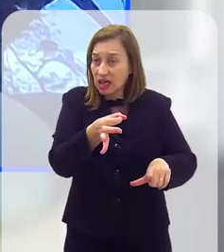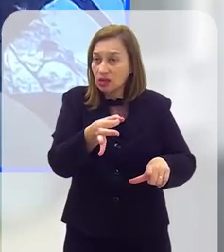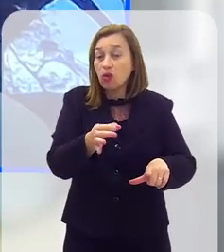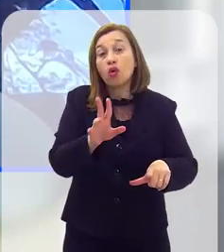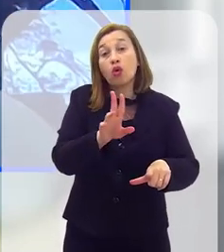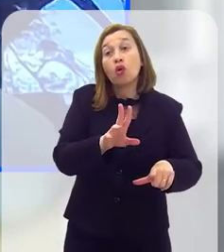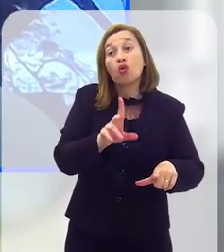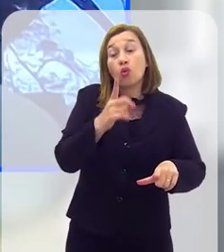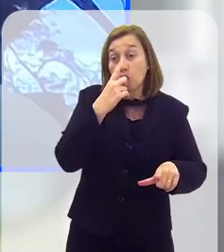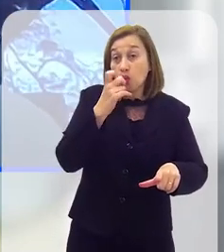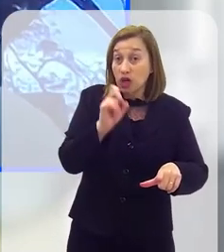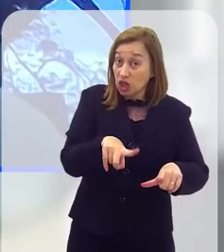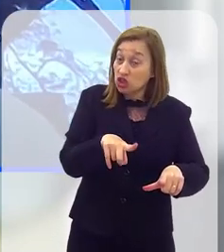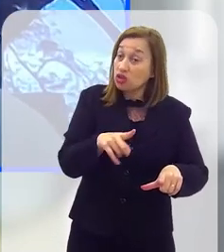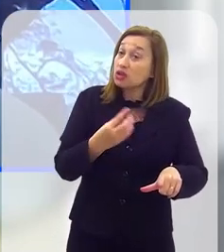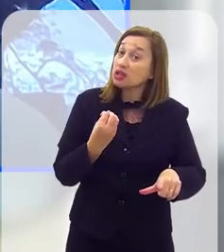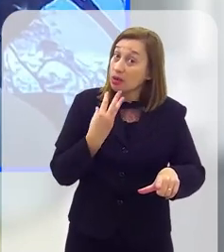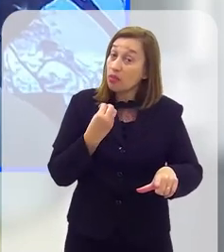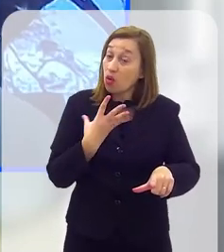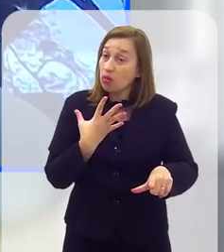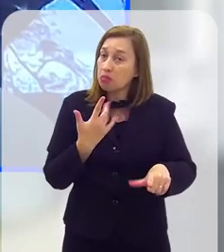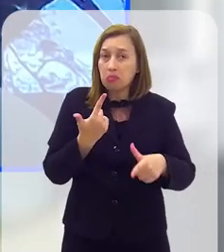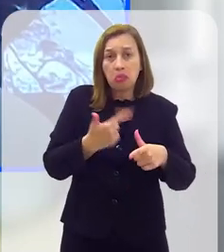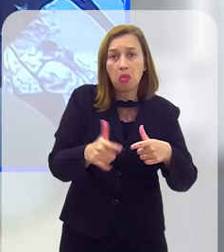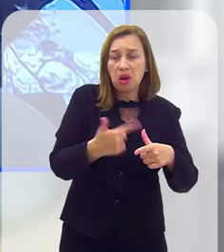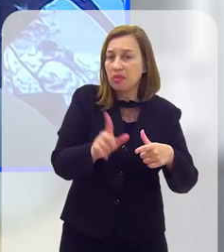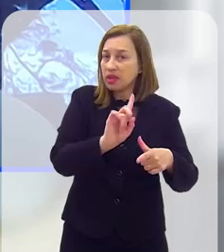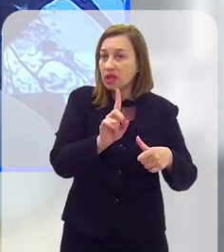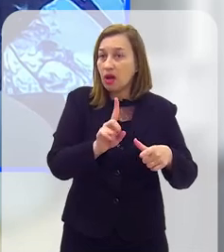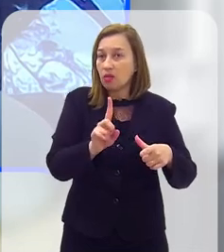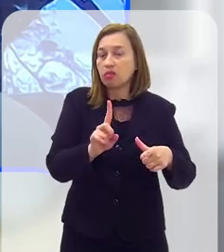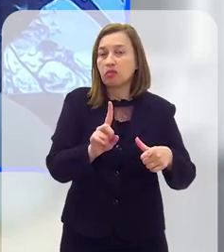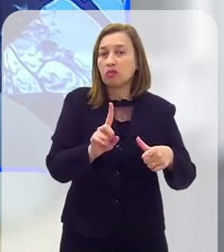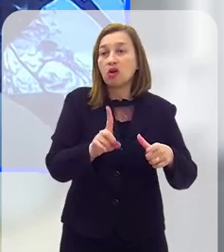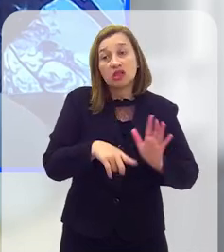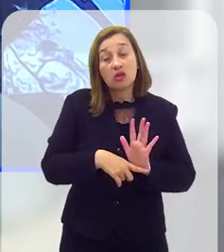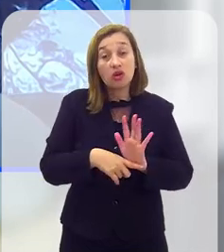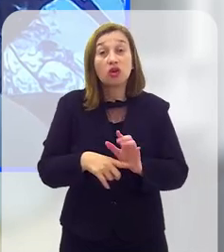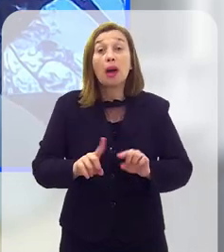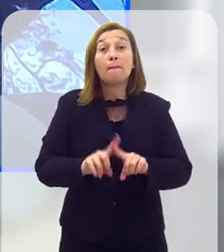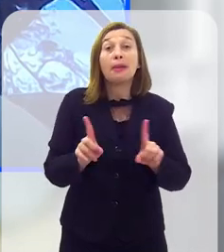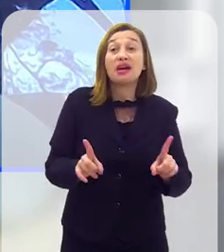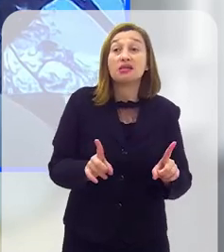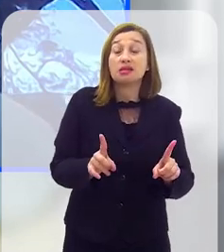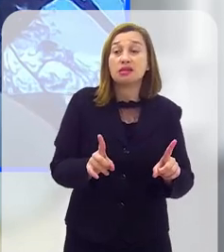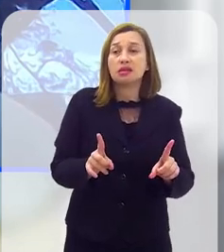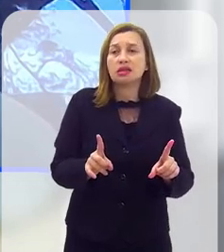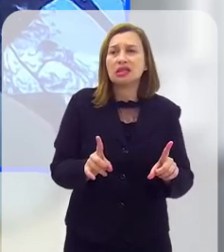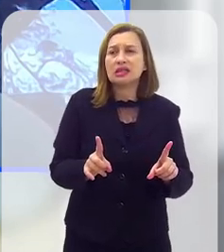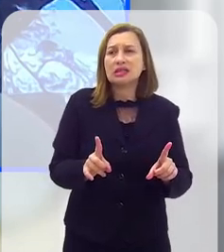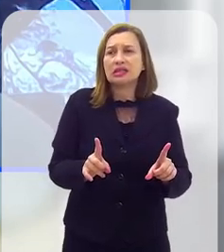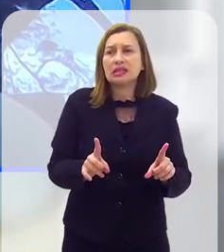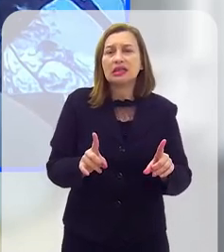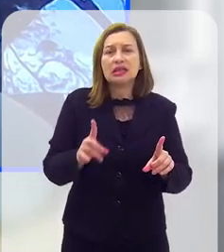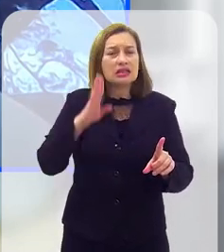o lixo se torna recurso. O resíduo, ele deixa de ser um problema e pode se passar a ser recurso. Então,